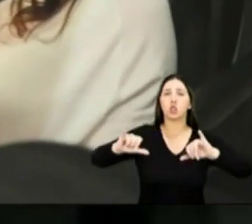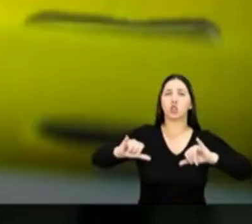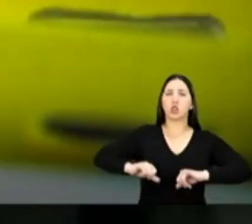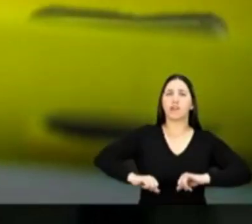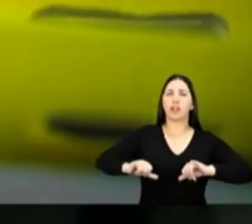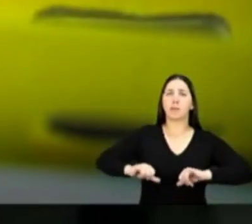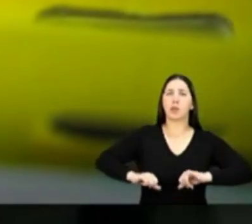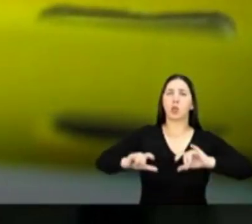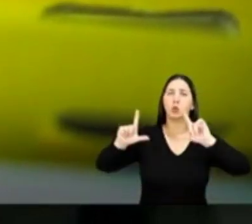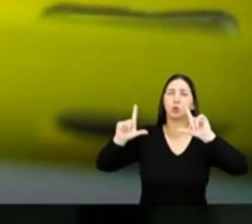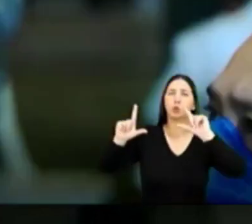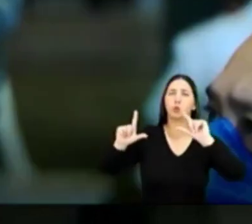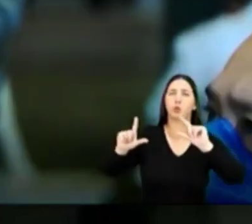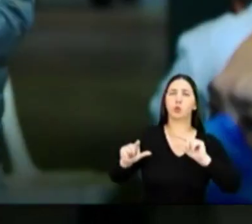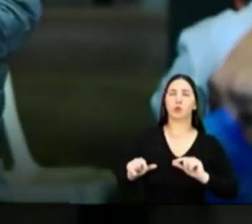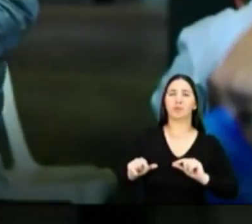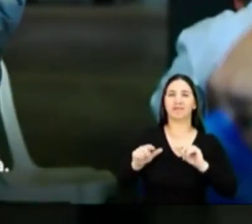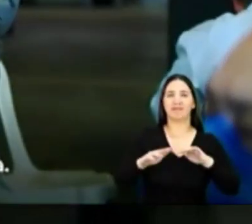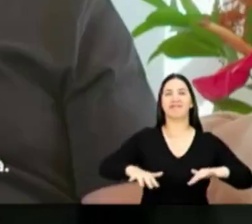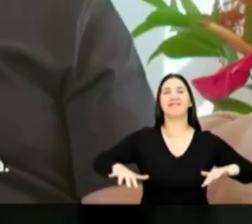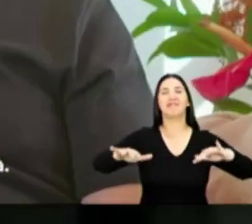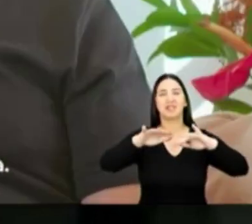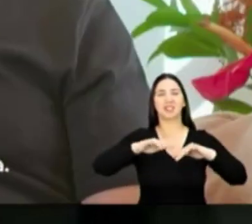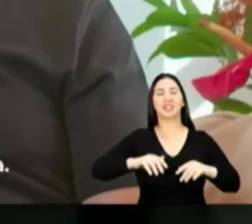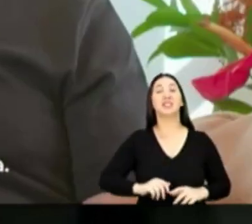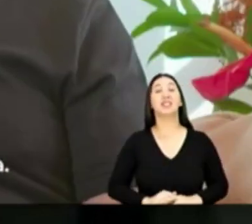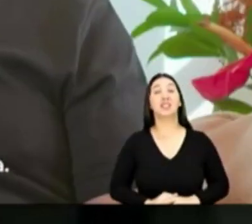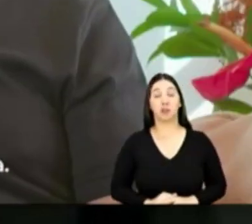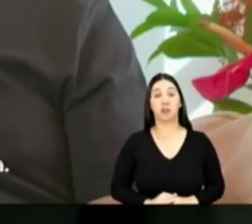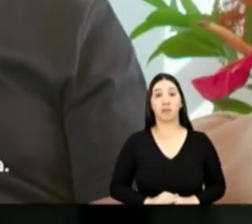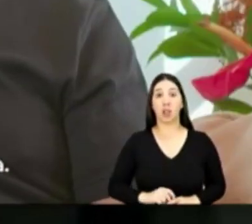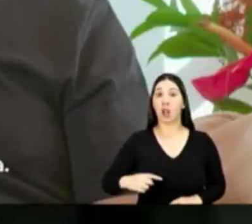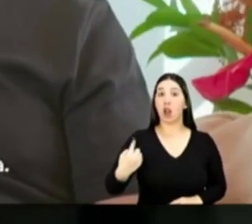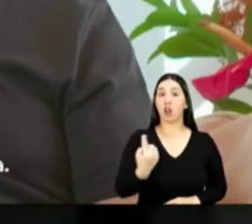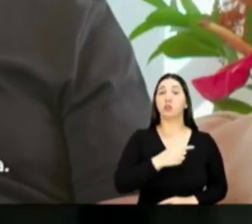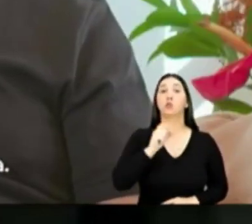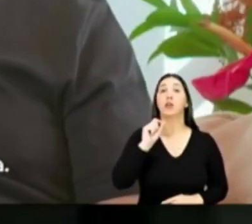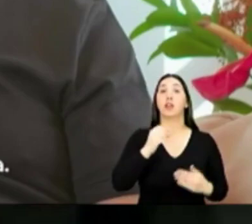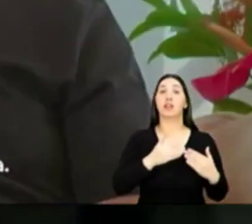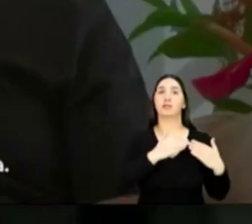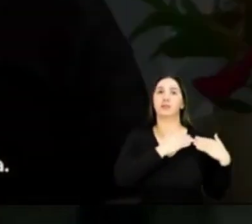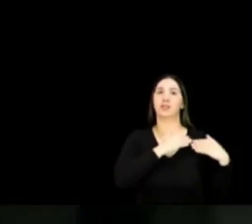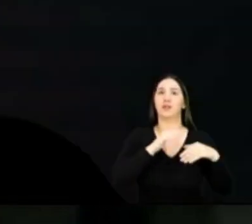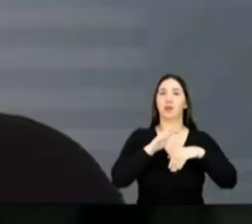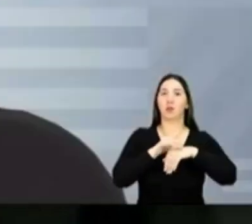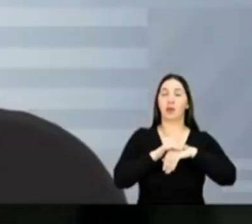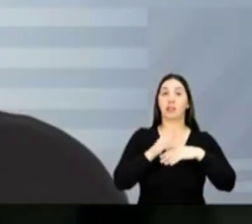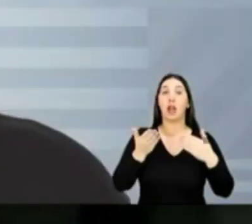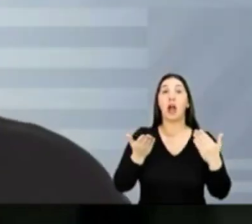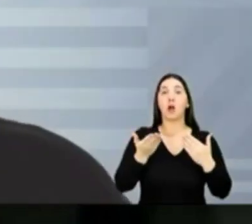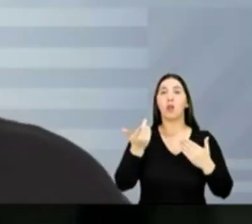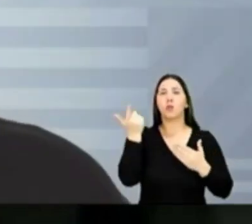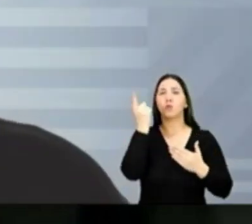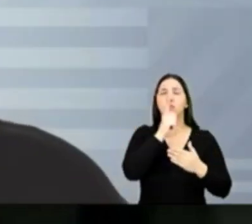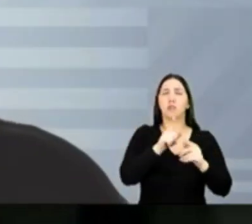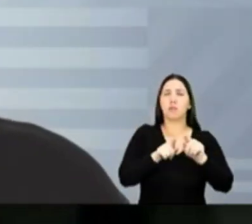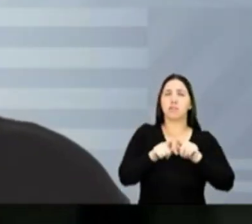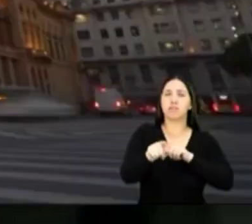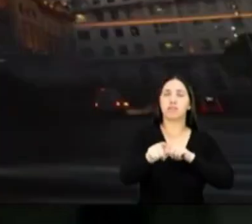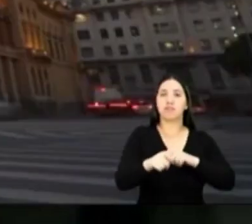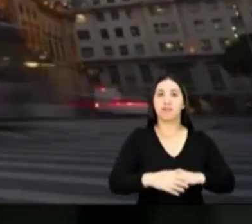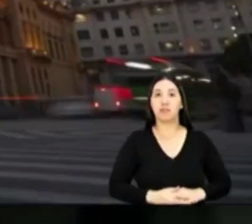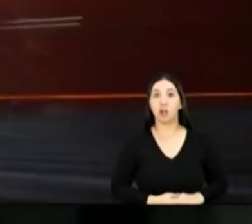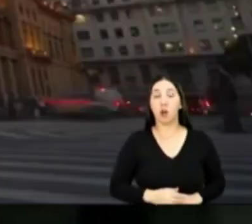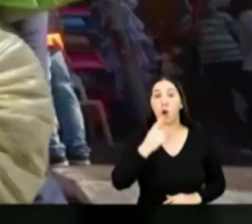sofrimento de muita gente, né? A gente começava a ficar à frente da doença. Mas para os profissionais da saúde